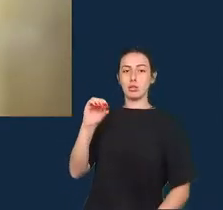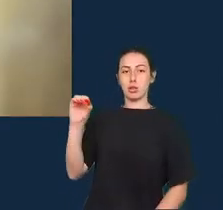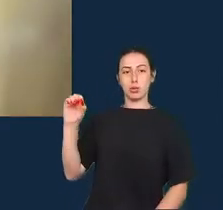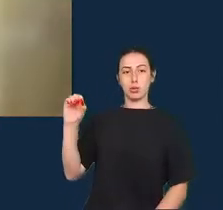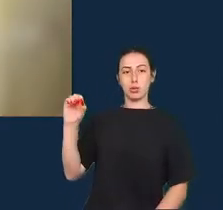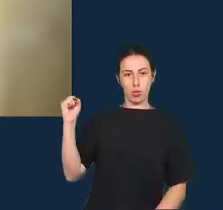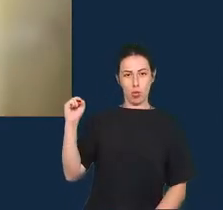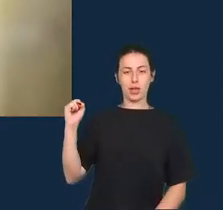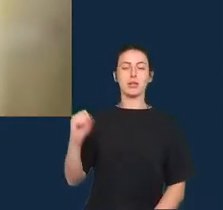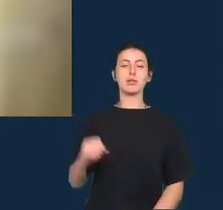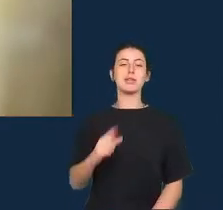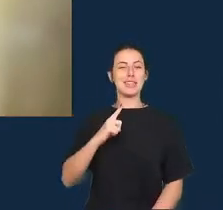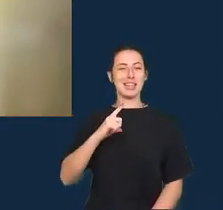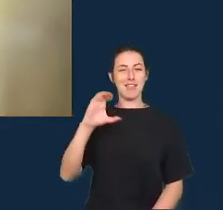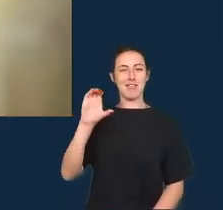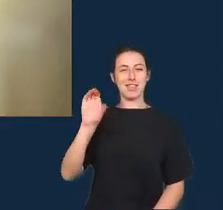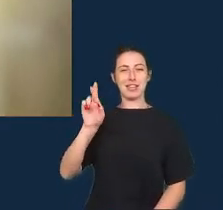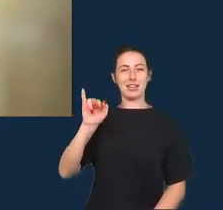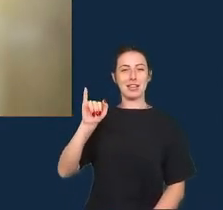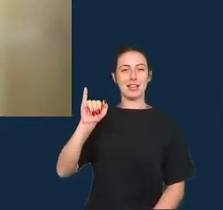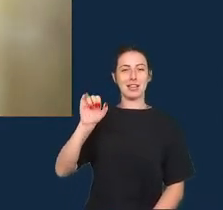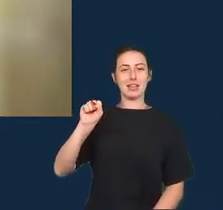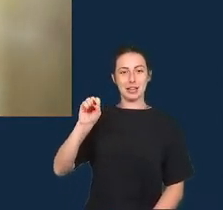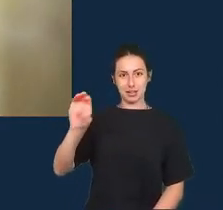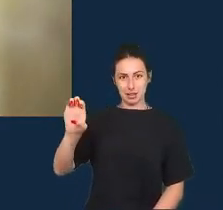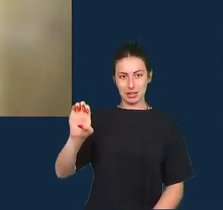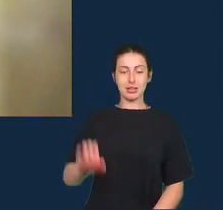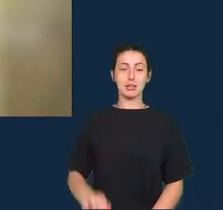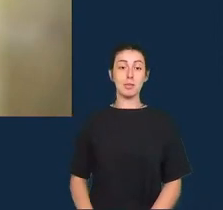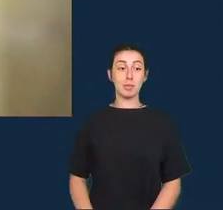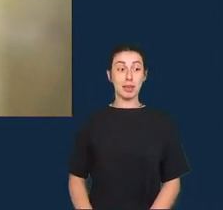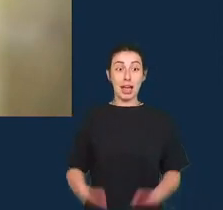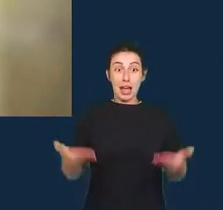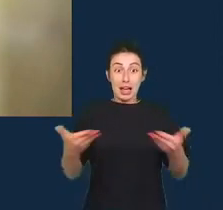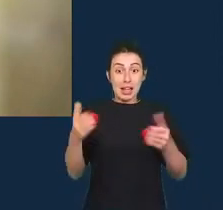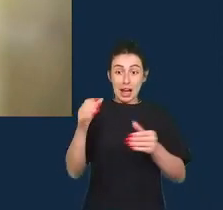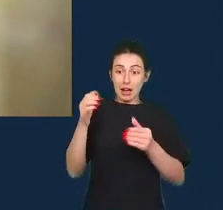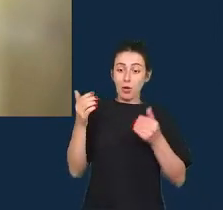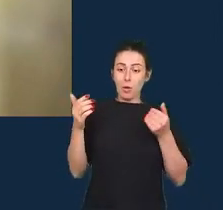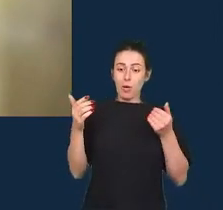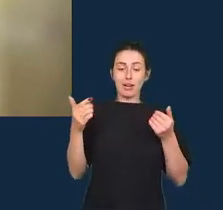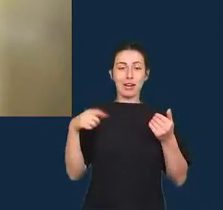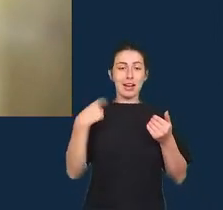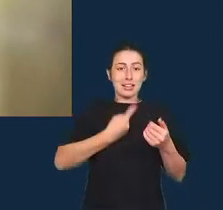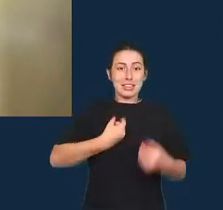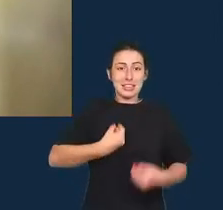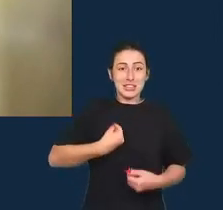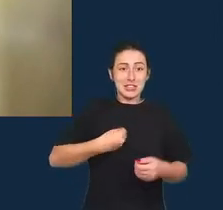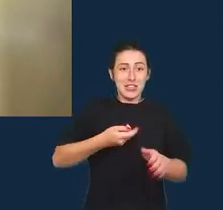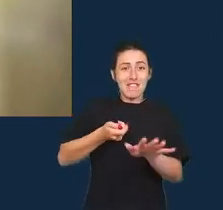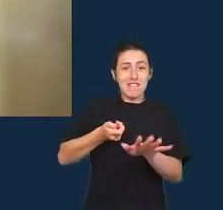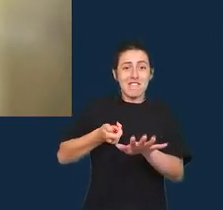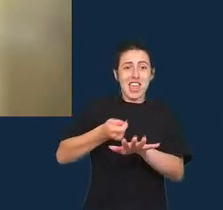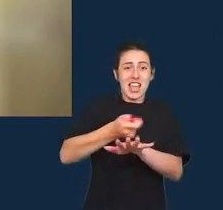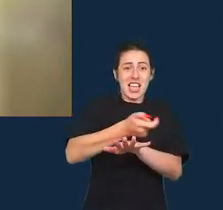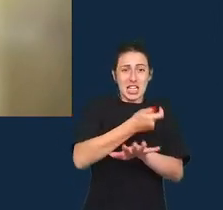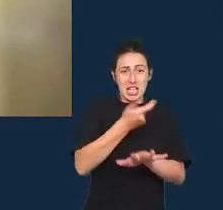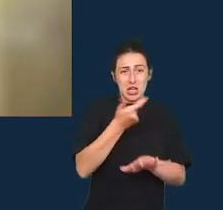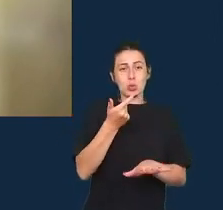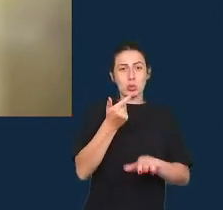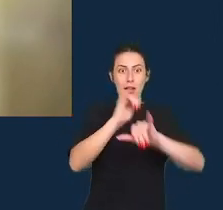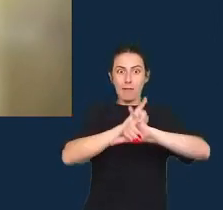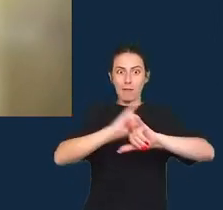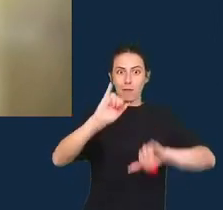eu acho que o que é interessante é que essa era das fake news claro criou muita incerteza e muitos desafios